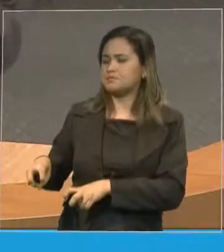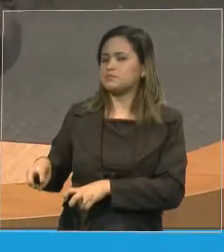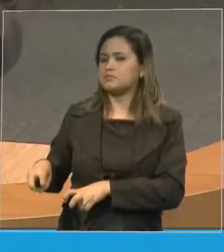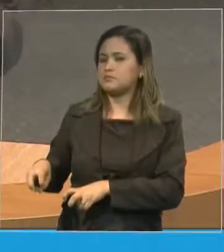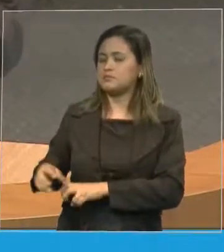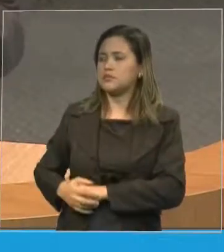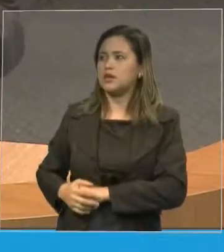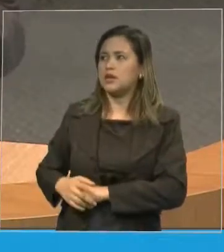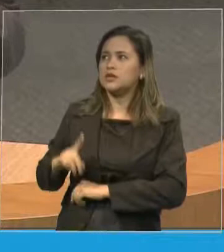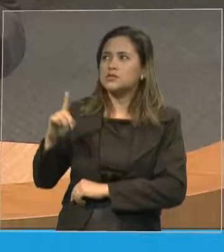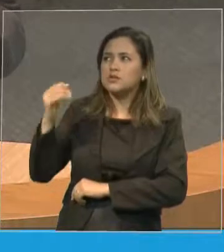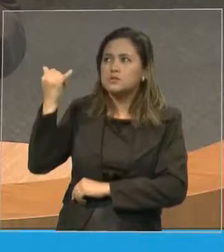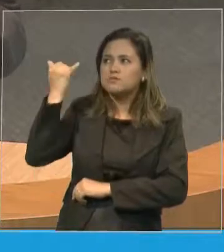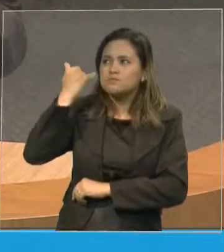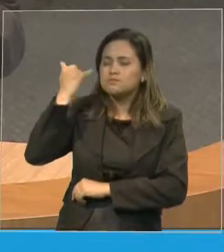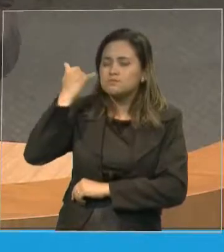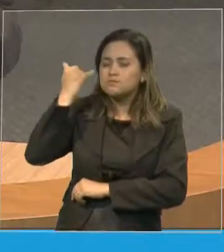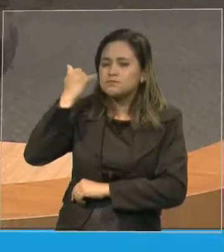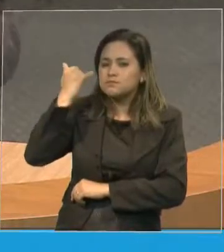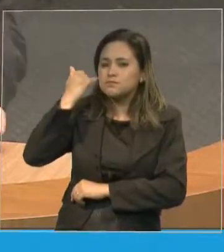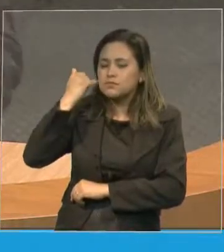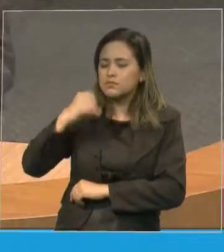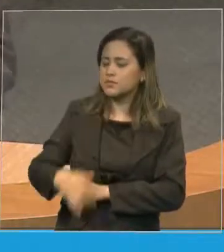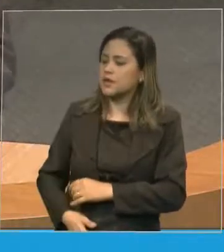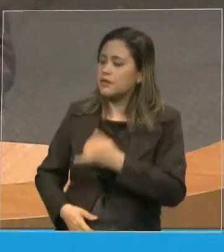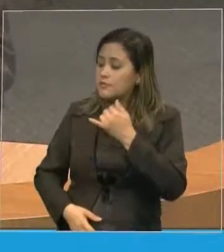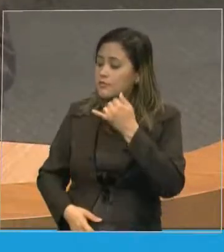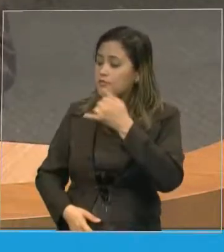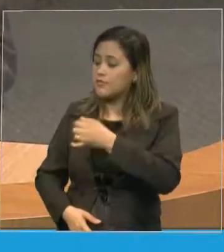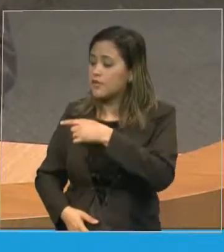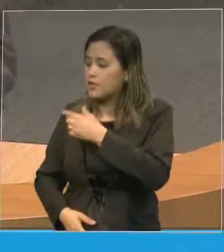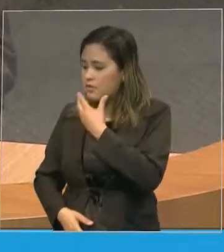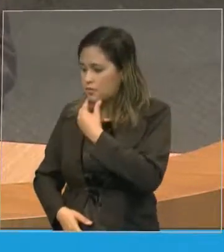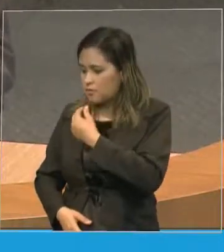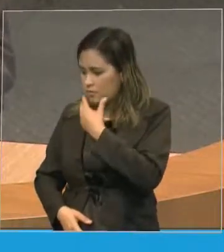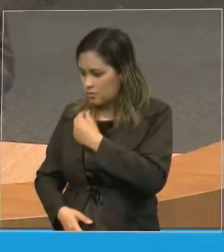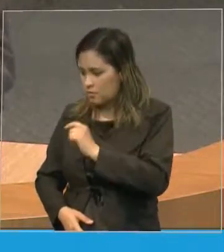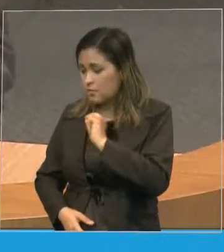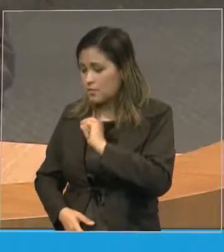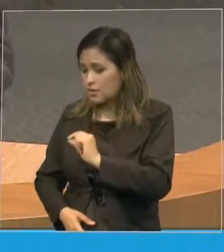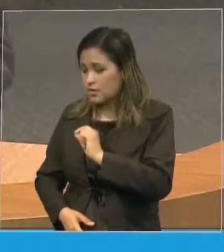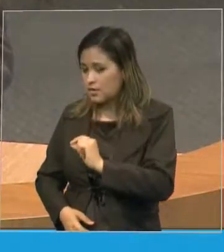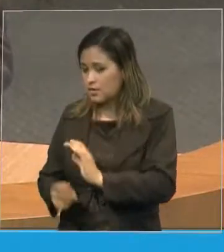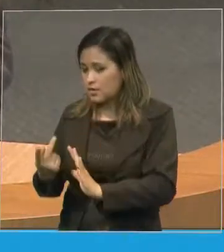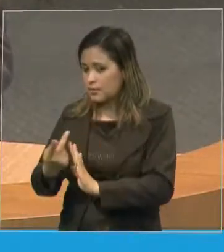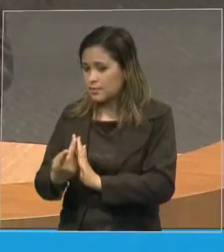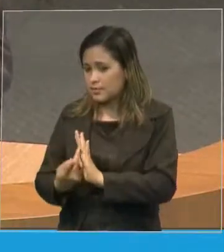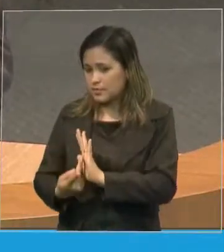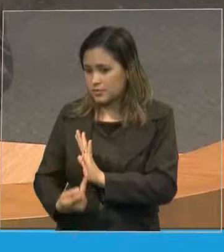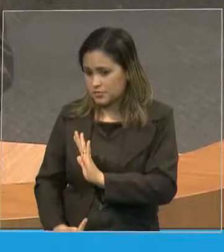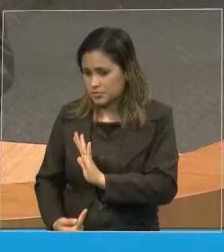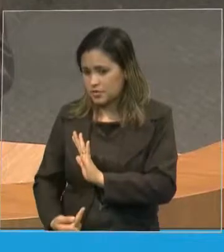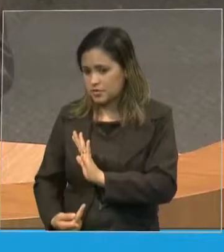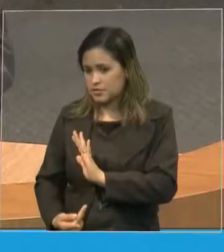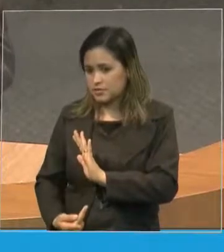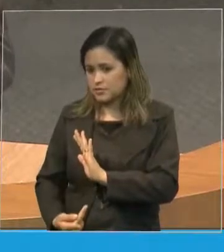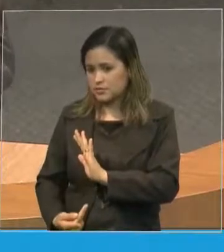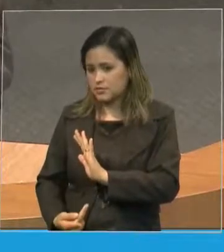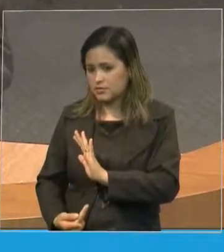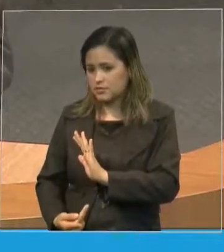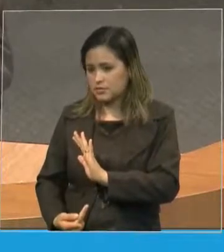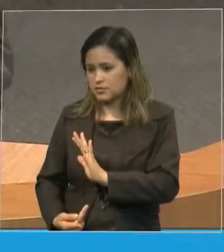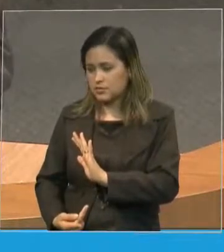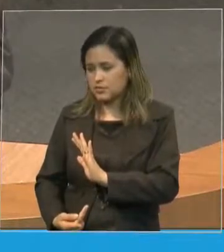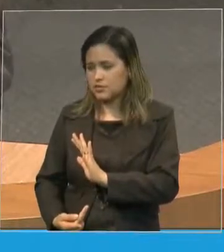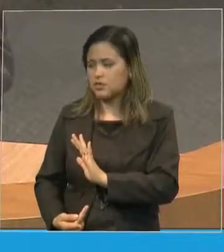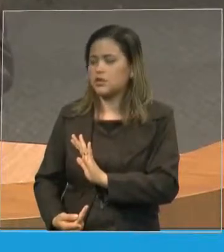profundamente o coração dele fala para este homem que o projeto ainda está em dias